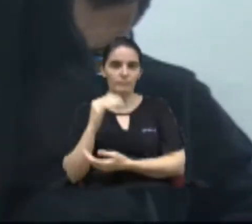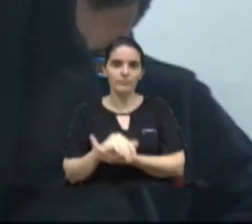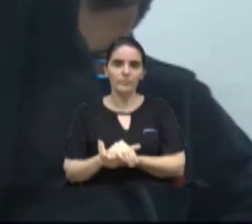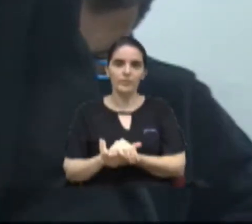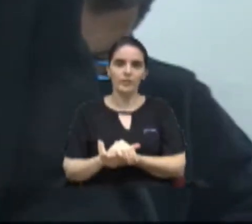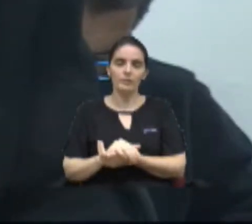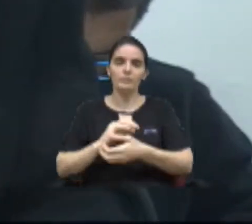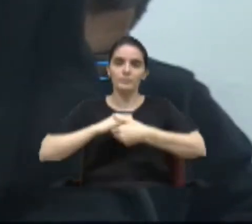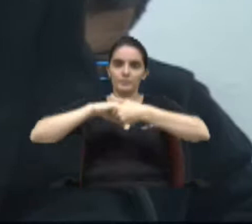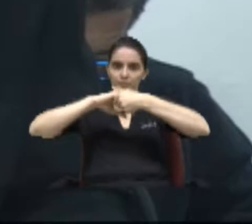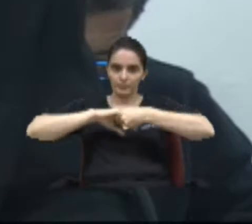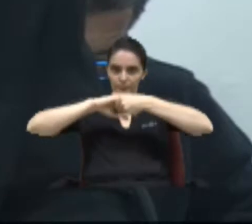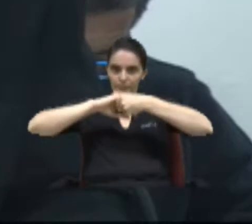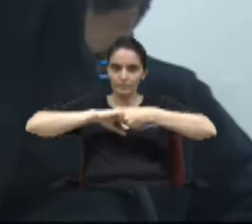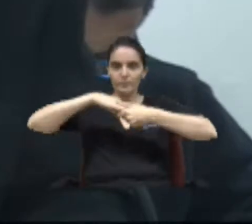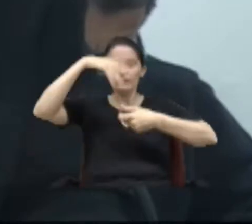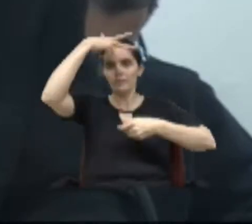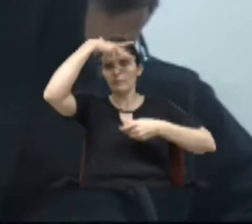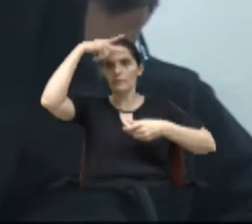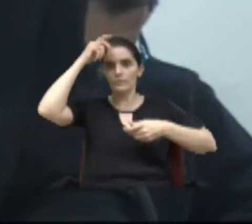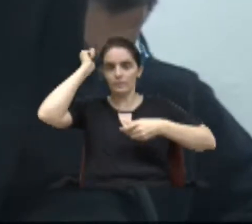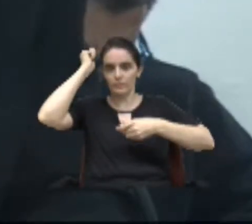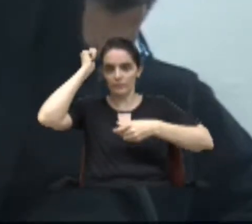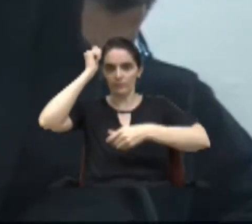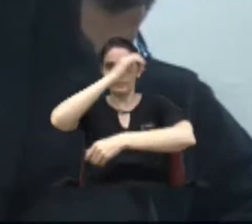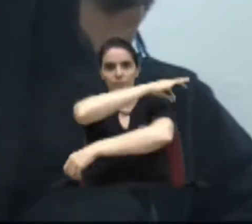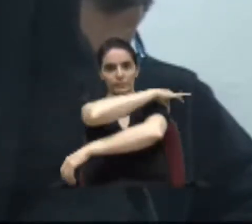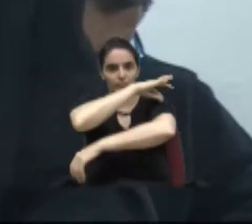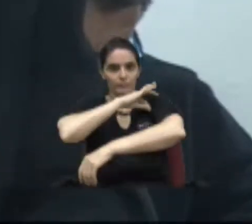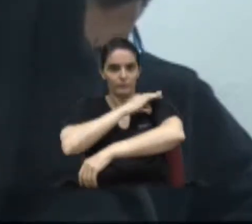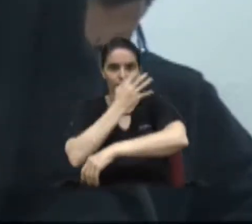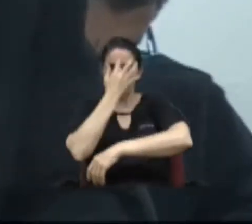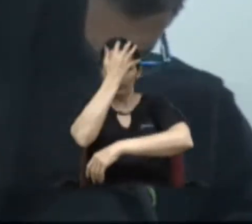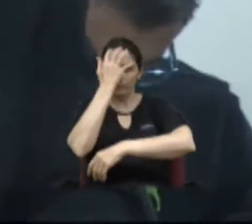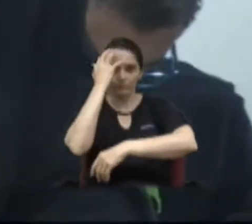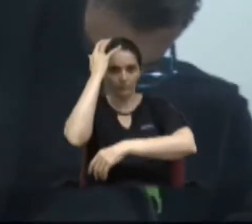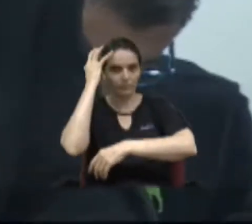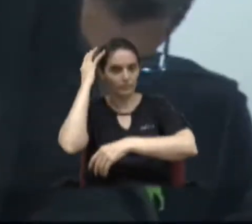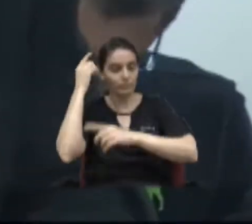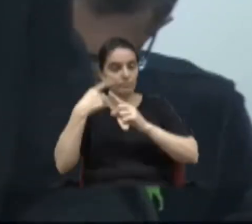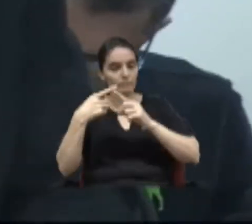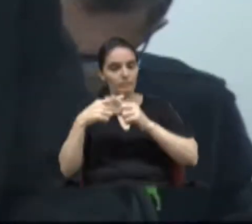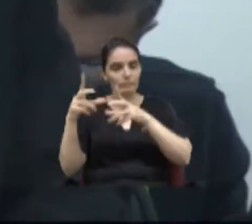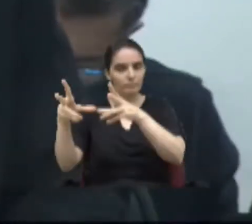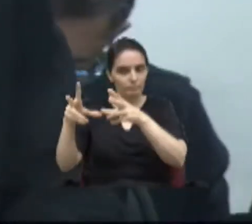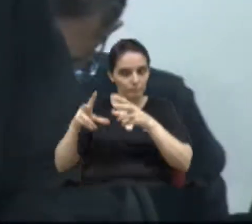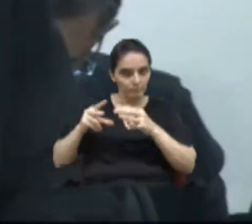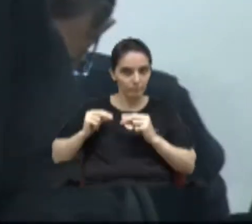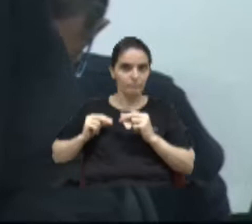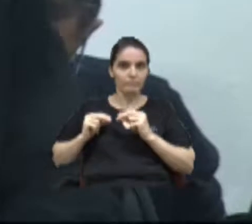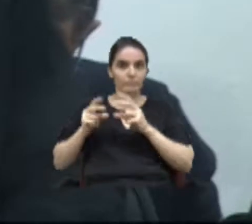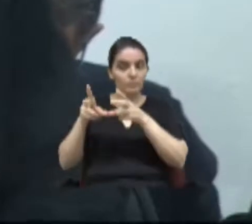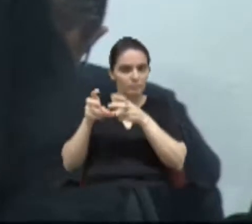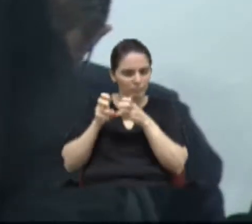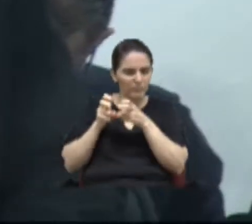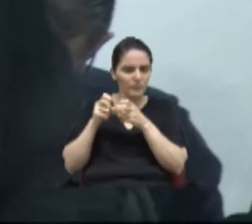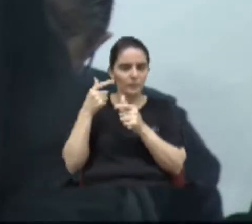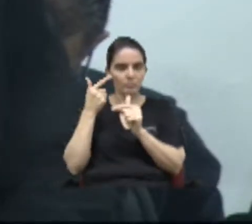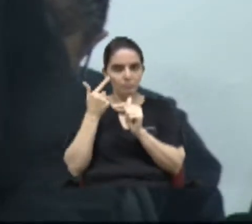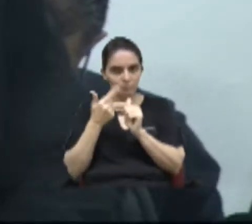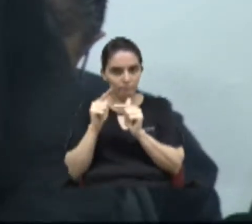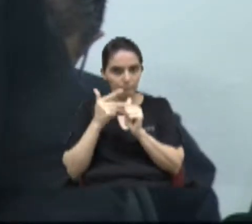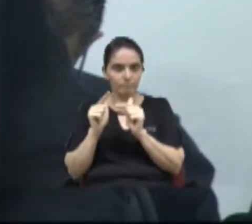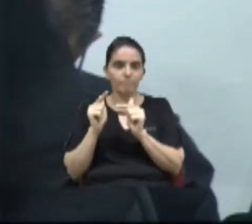Parabenizar a Prefeitura Municipal, o prefeito Mário Bution, por reconhecer a falha do sistema e o